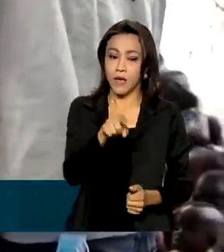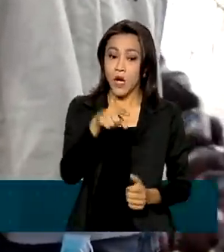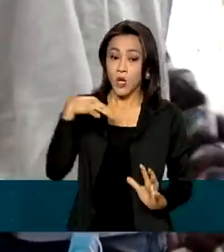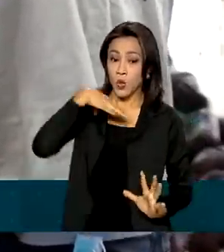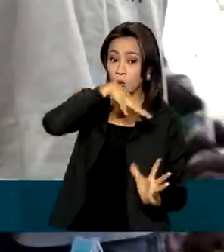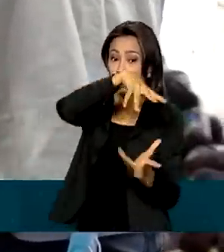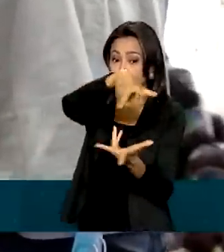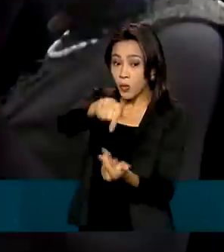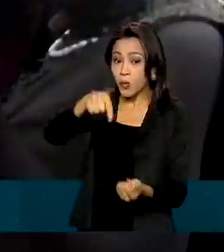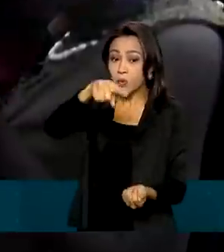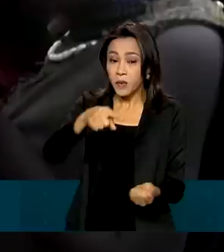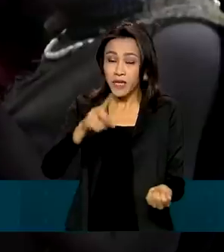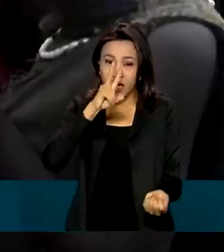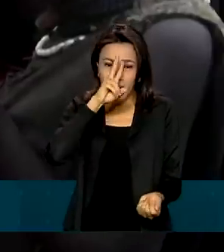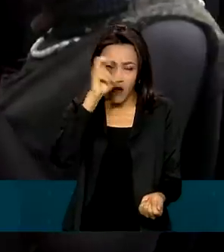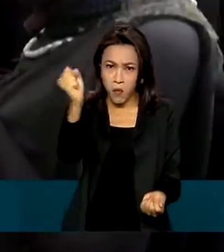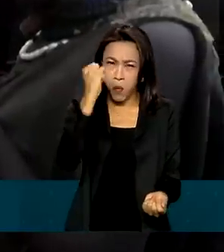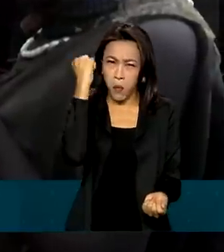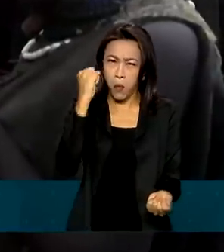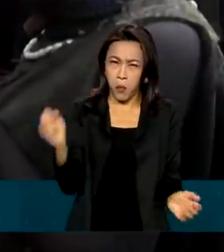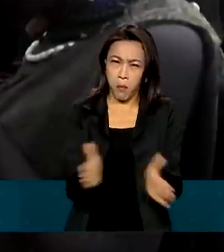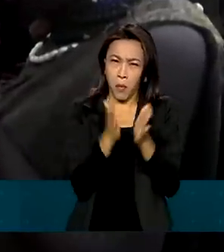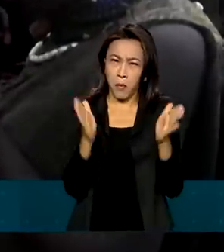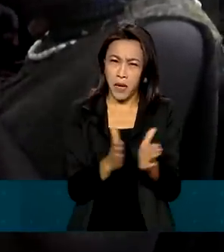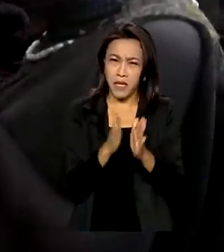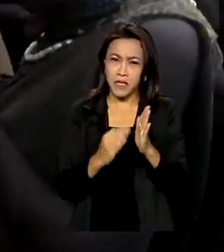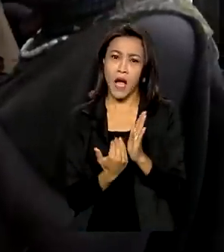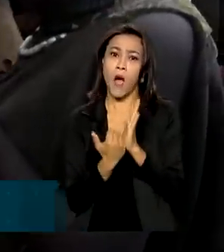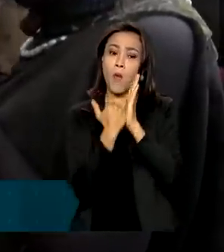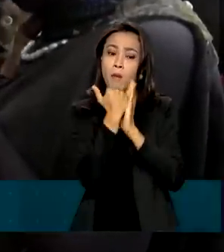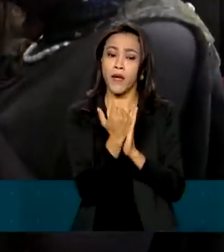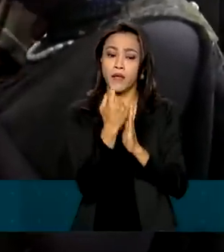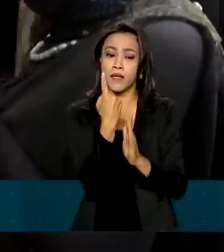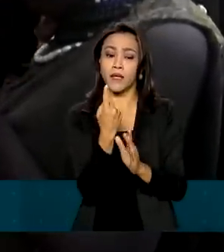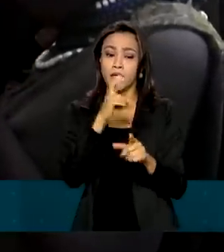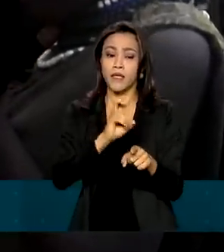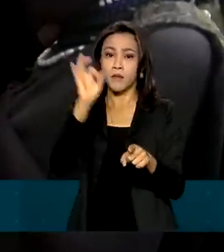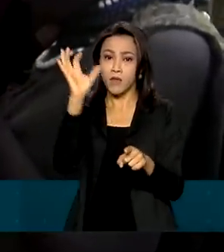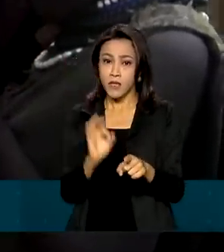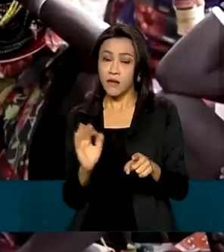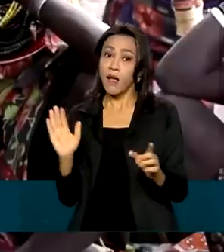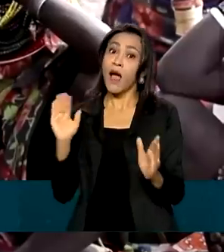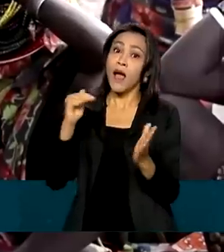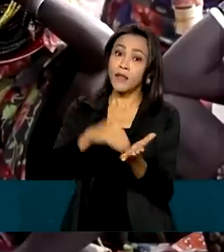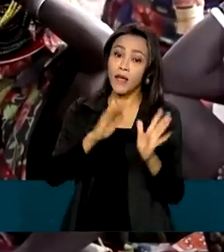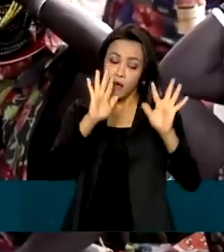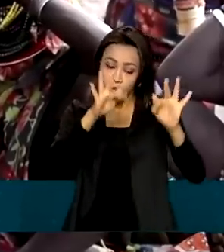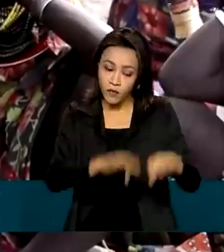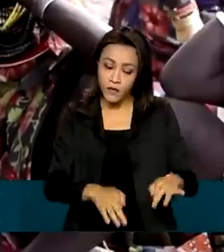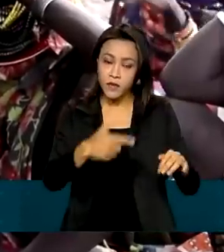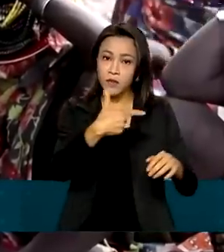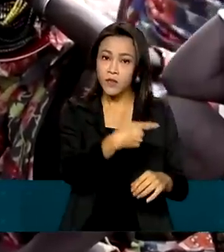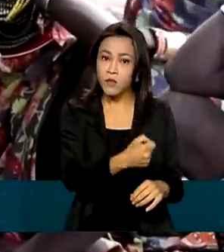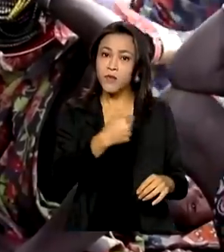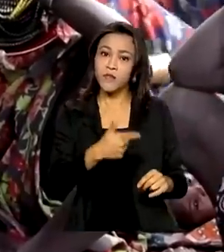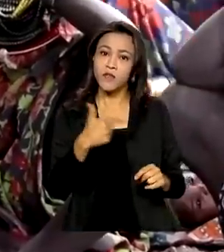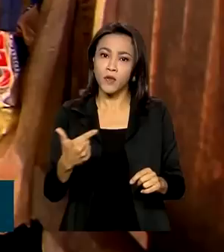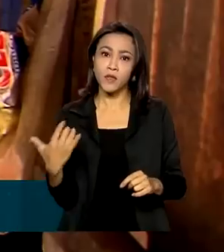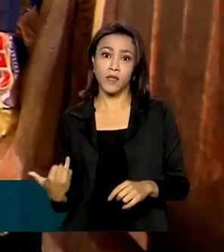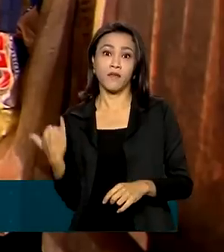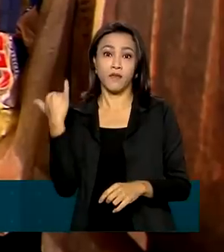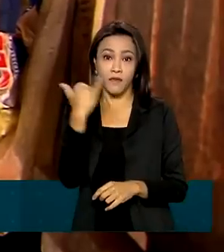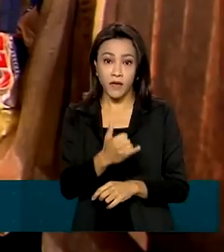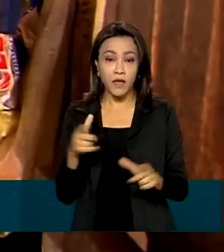extrema pobreza apresente um crescimento de 15% até o fim de 2022, de acordo com a Organização das Nações Unidas,